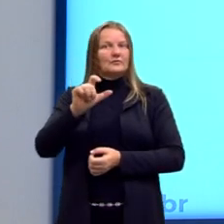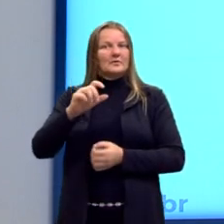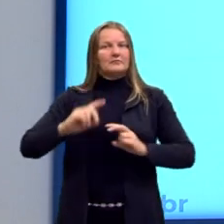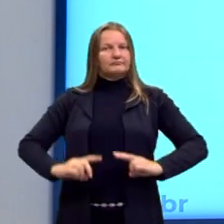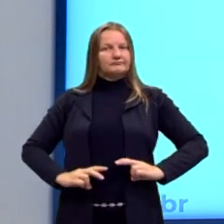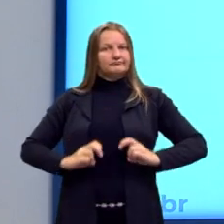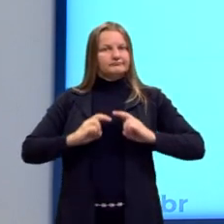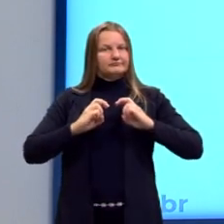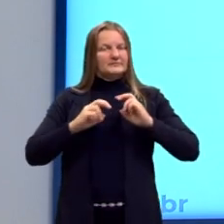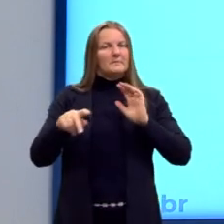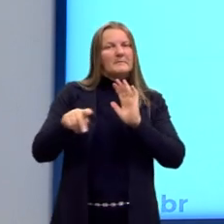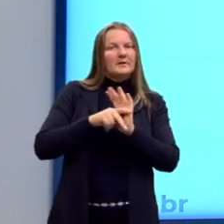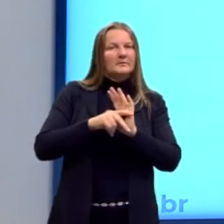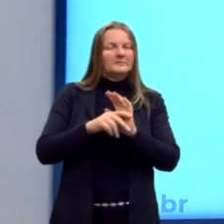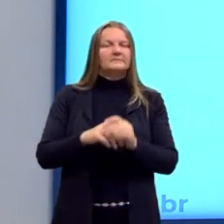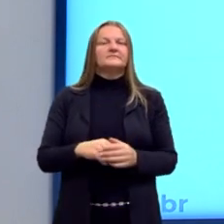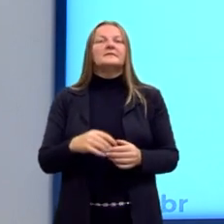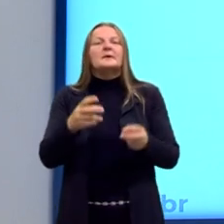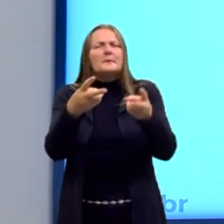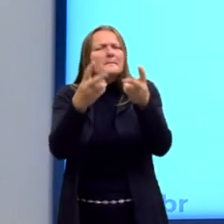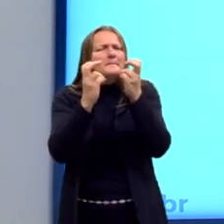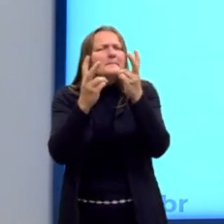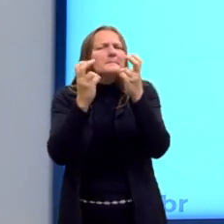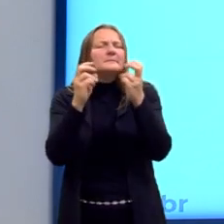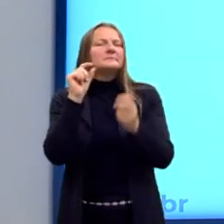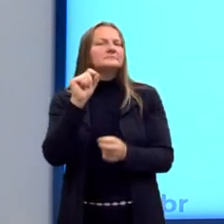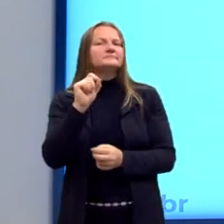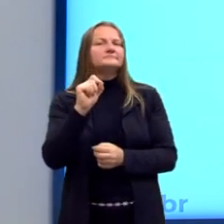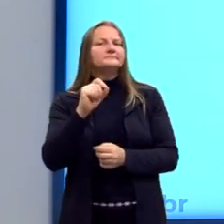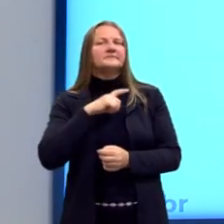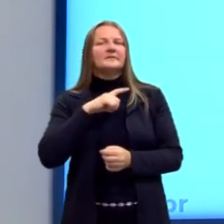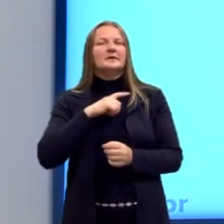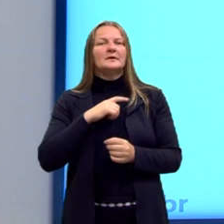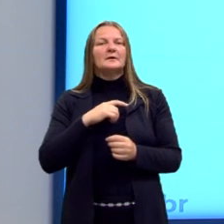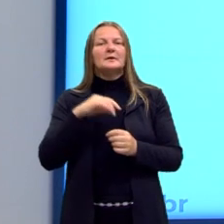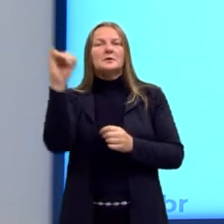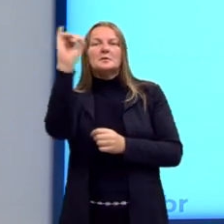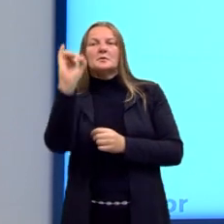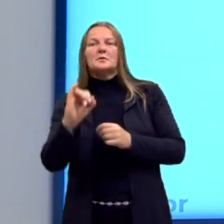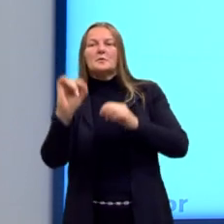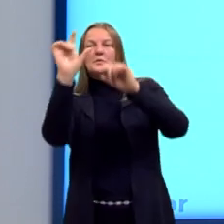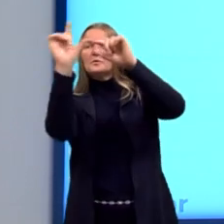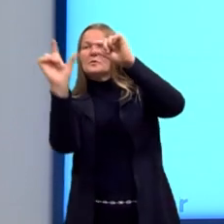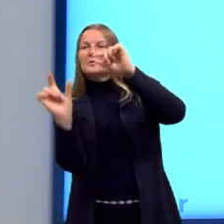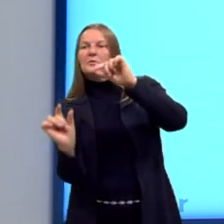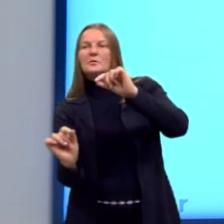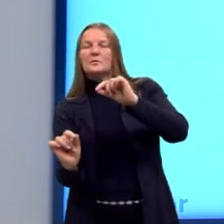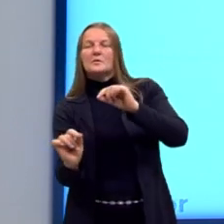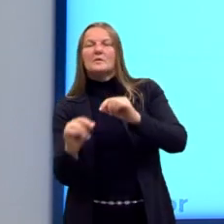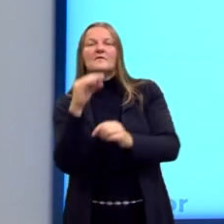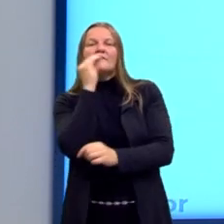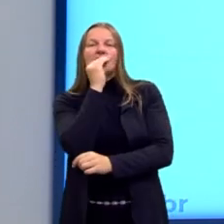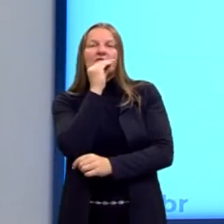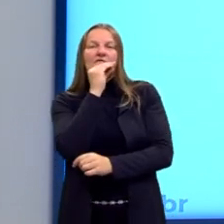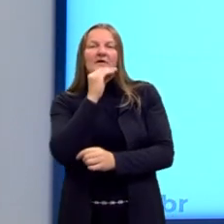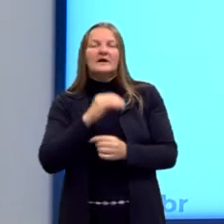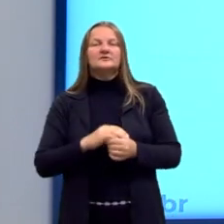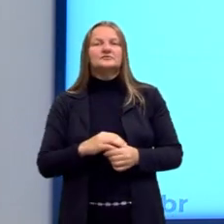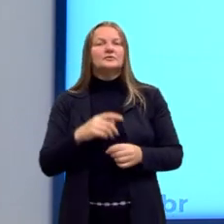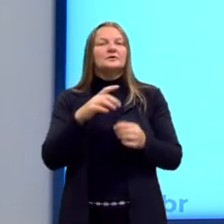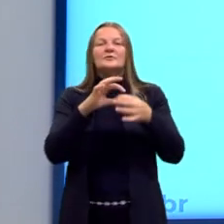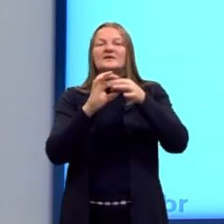Olha só, ele percebe que a Península Itálica é fragilizada. Ela não está